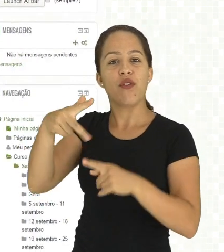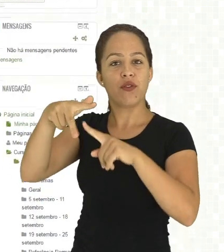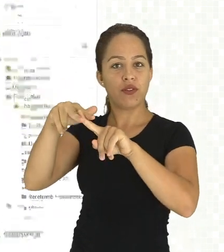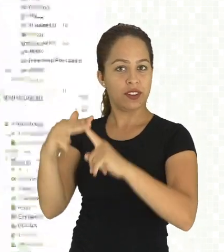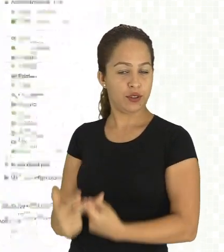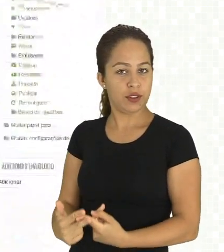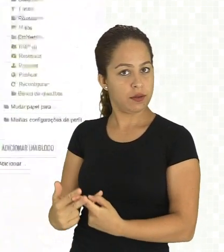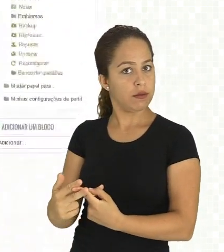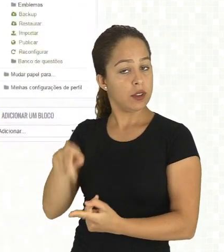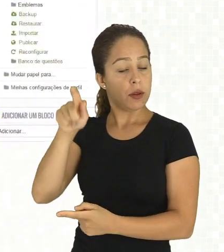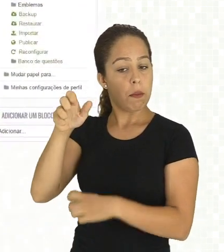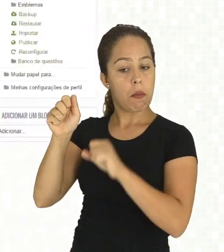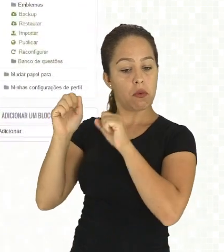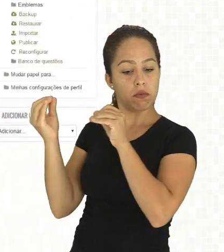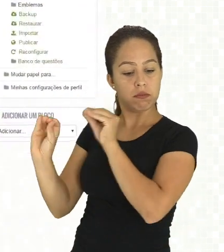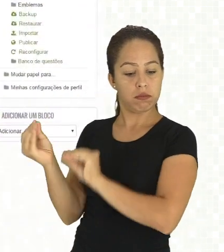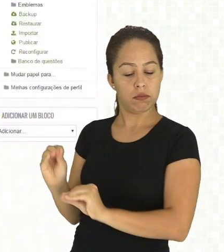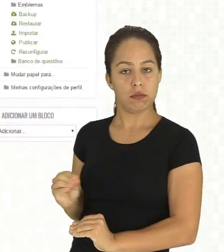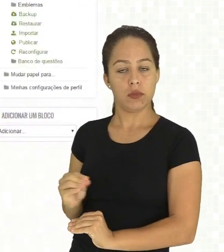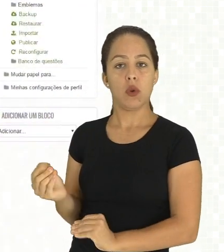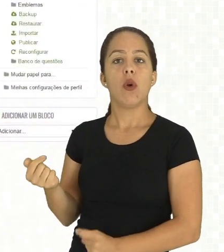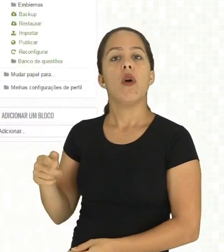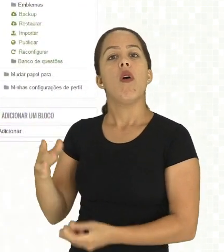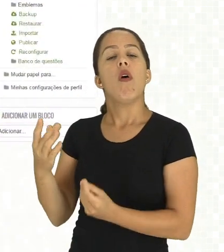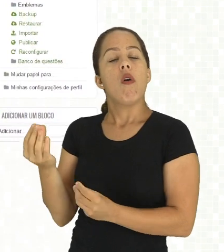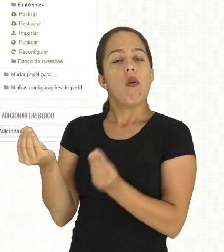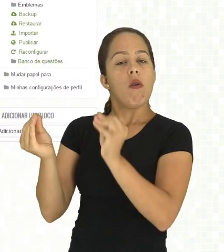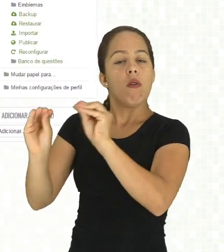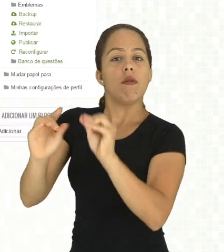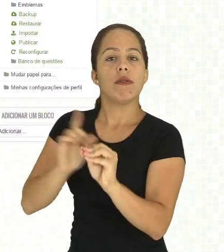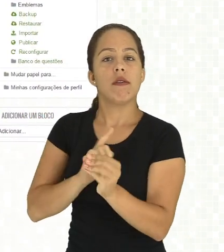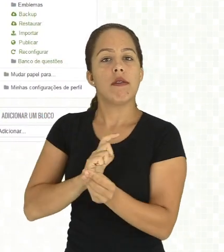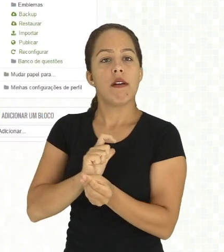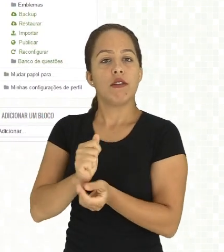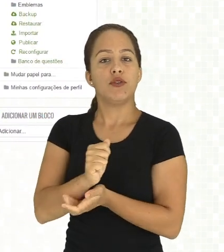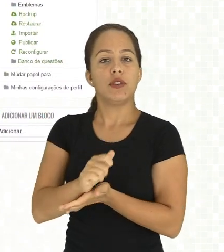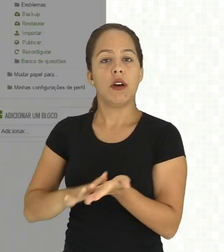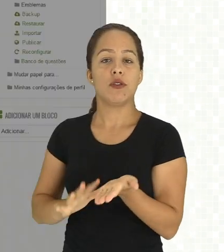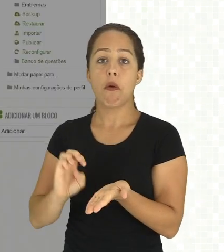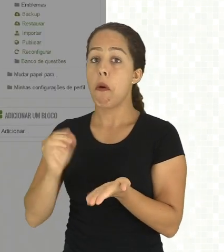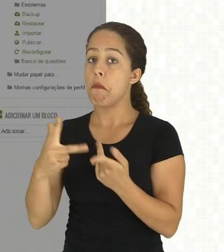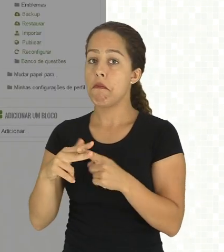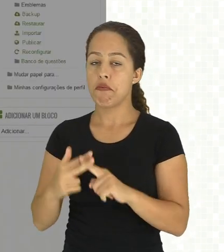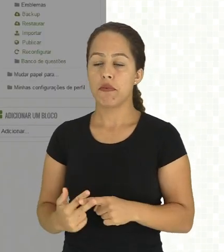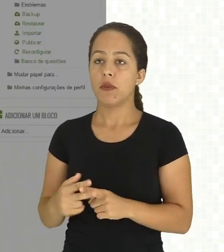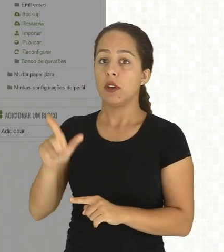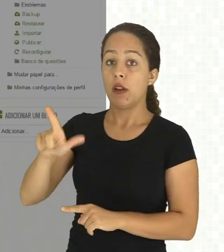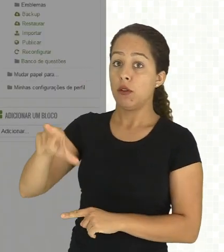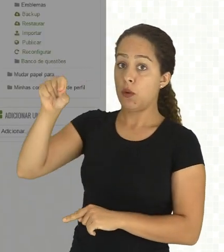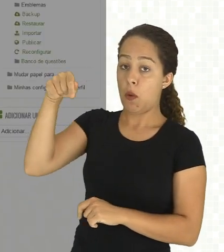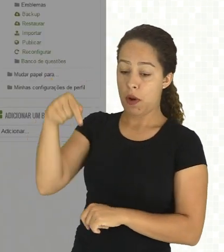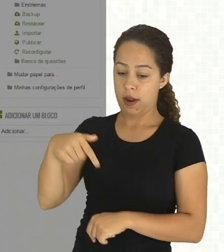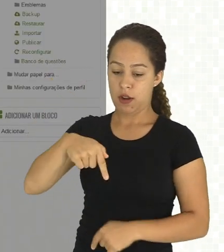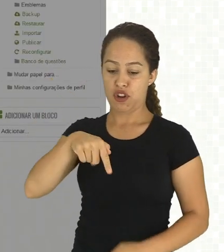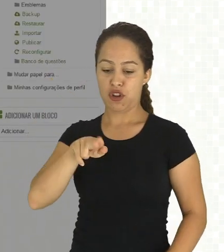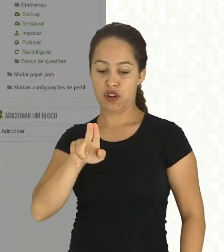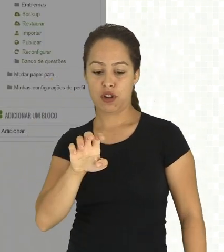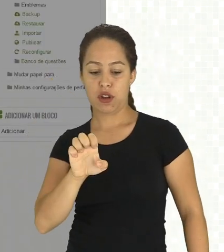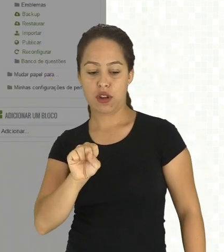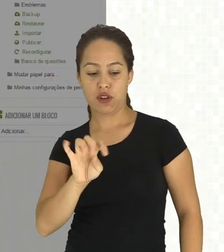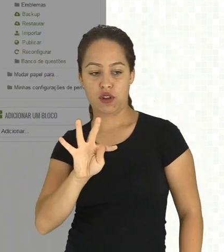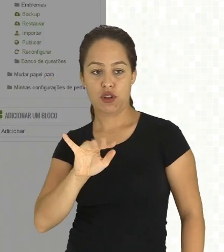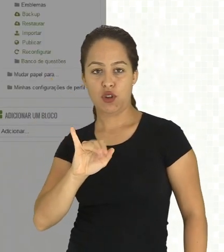escolha a semana que você quer criar o questionário e clique em adicionar uma atividade ou um recurso. Selecione questionário,